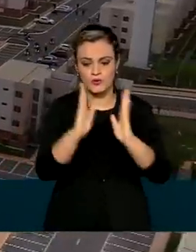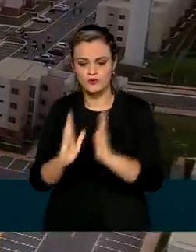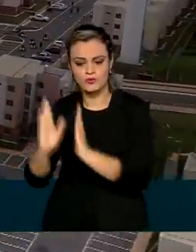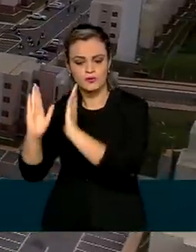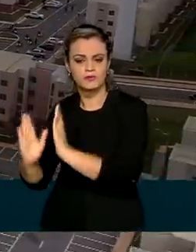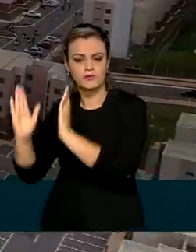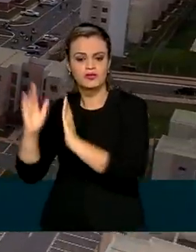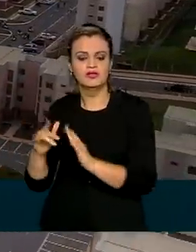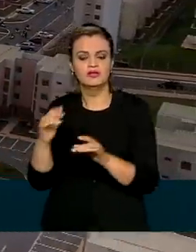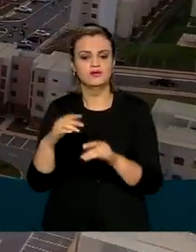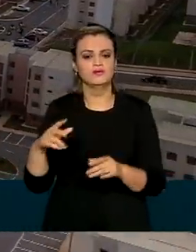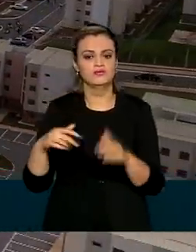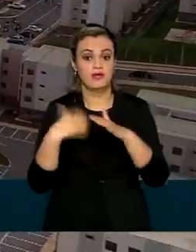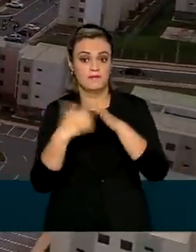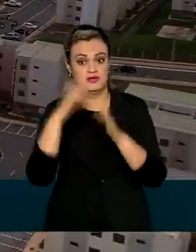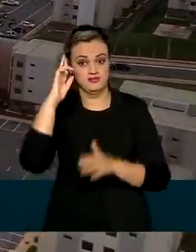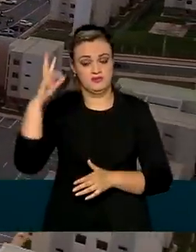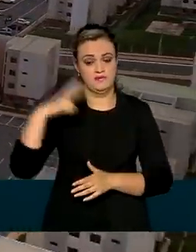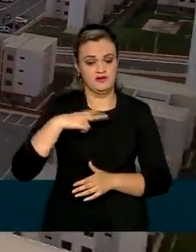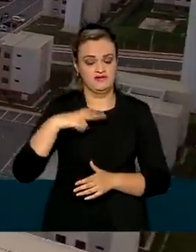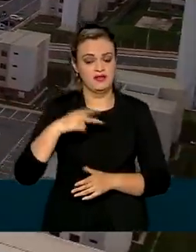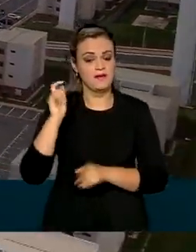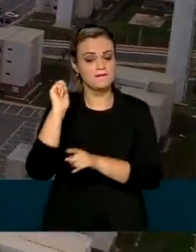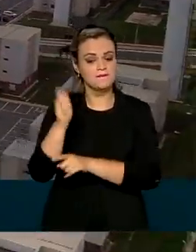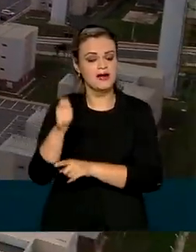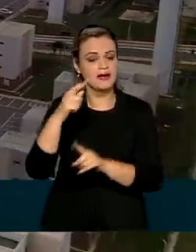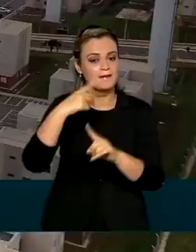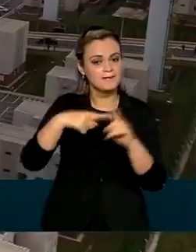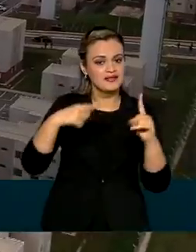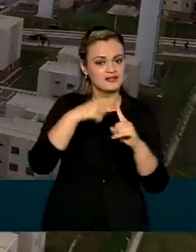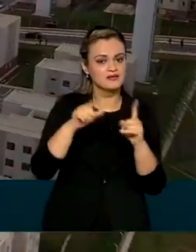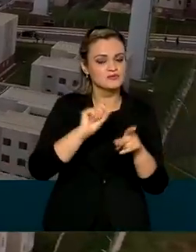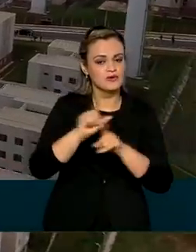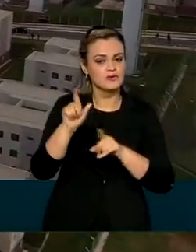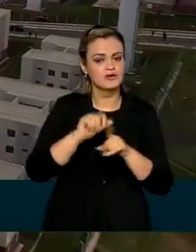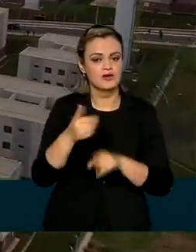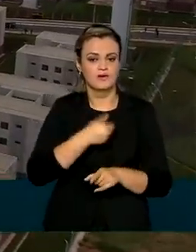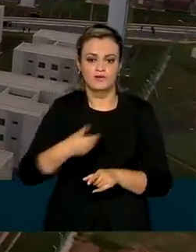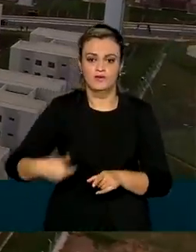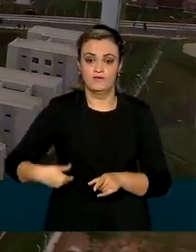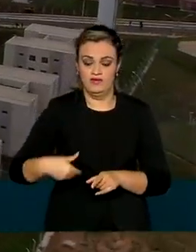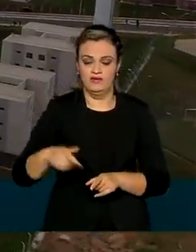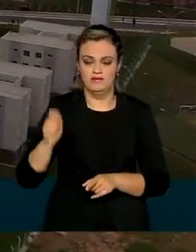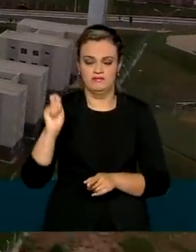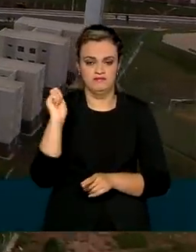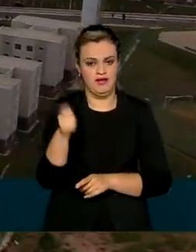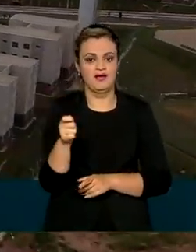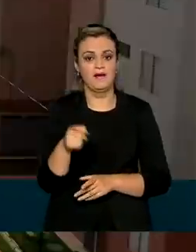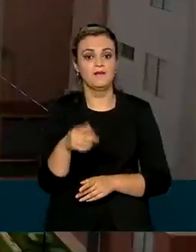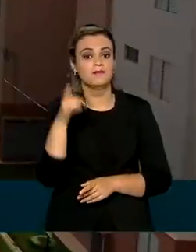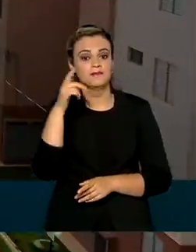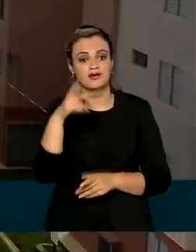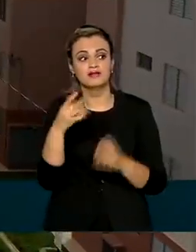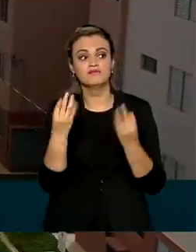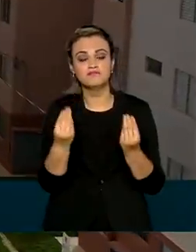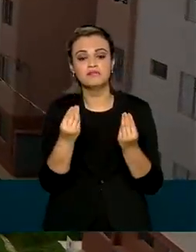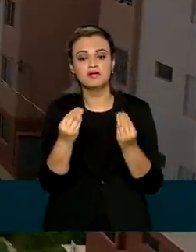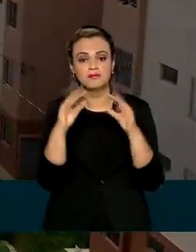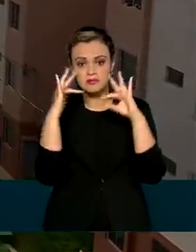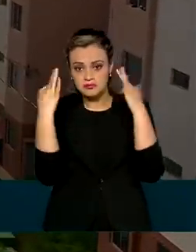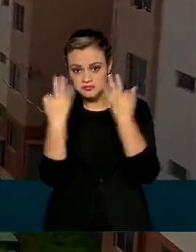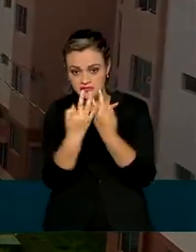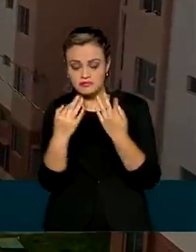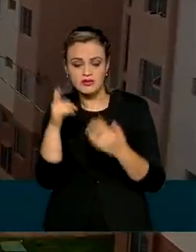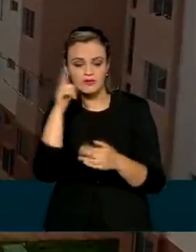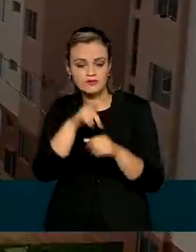populares por empresas privadas e o pagamento de metade do aluguel pelo governo, como forma de permitir que as famílias beneficiadas